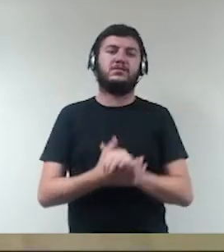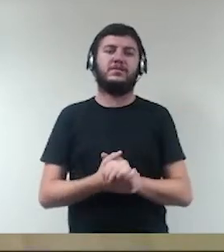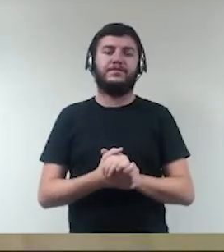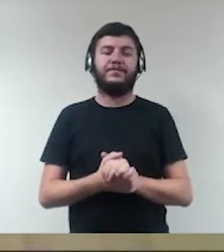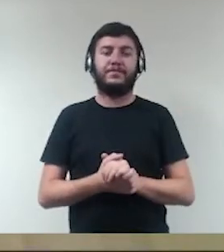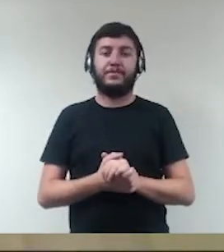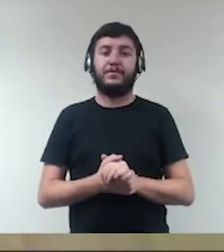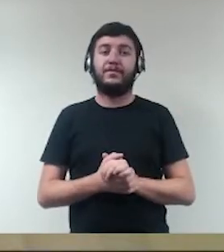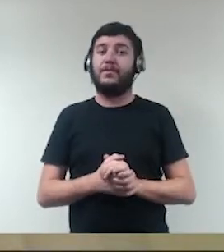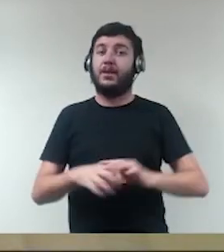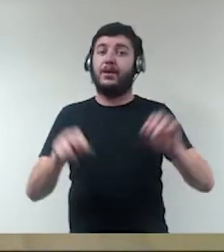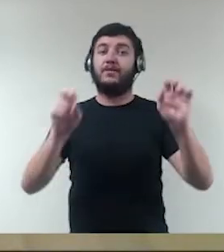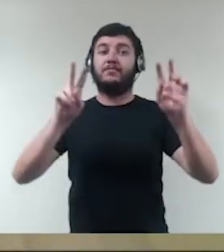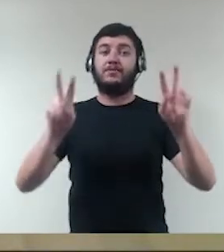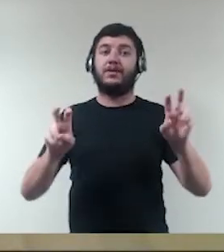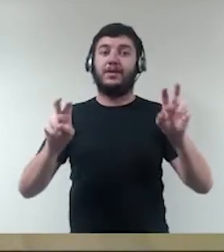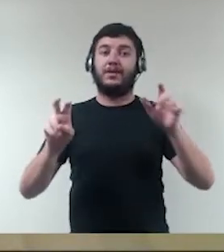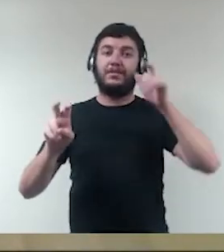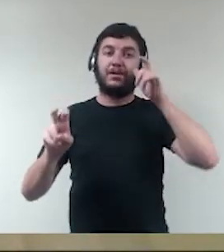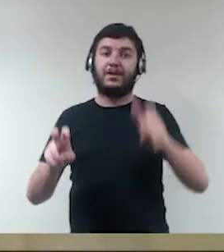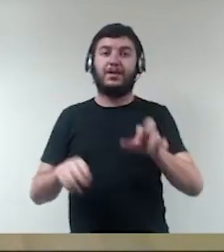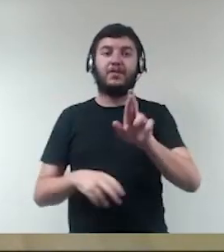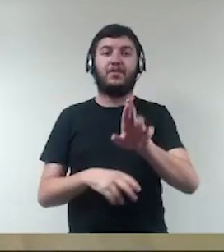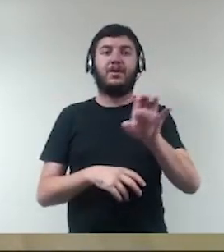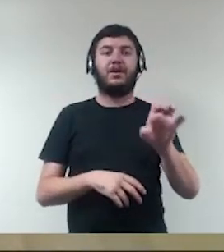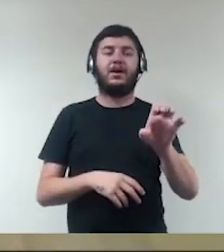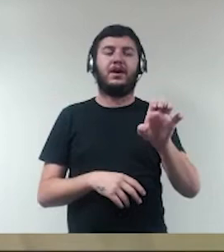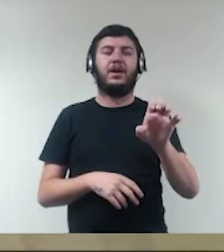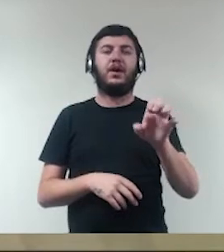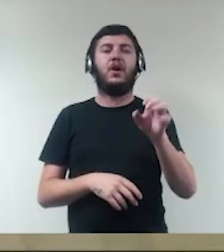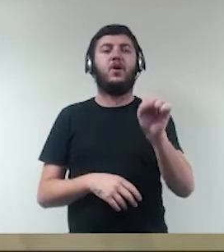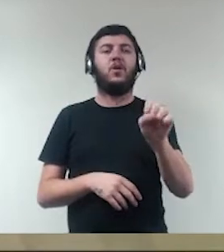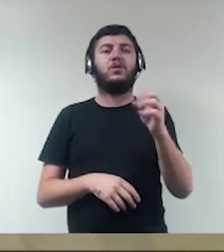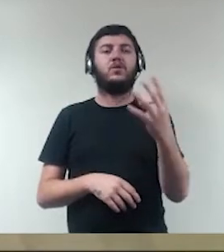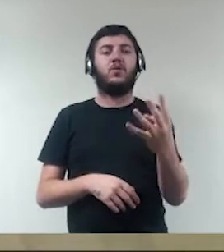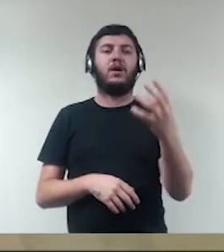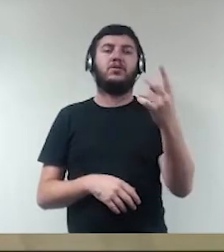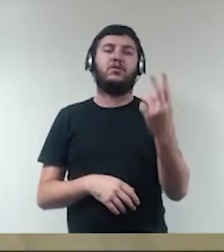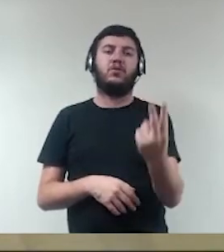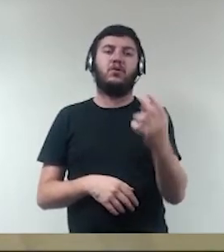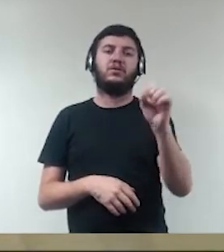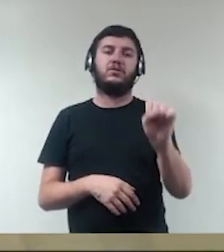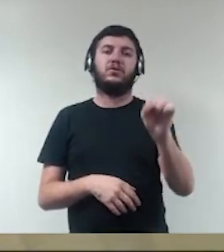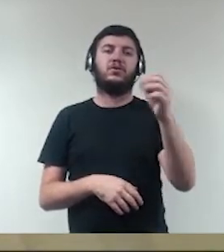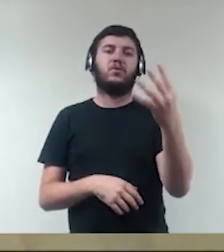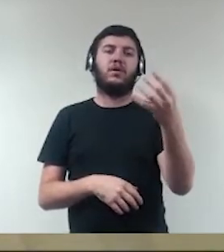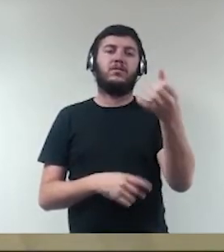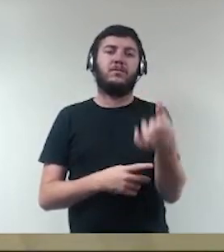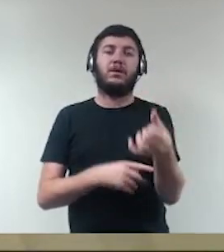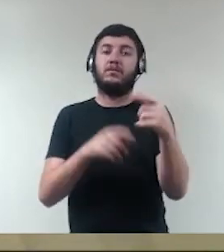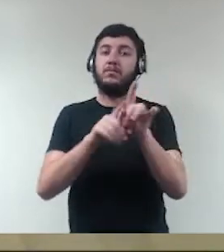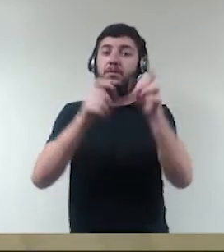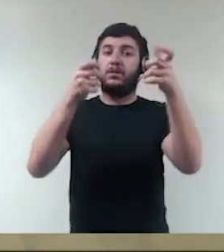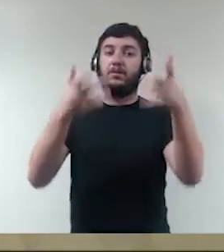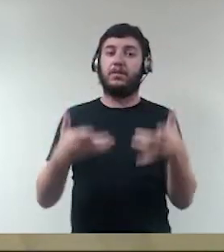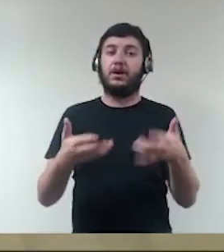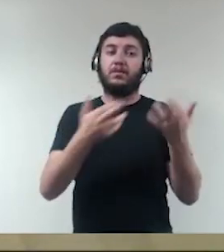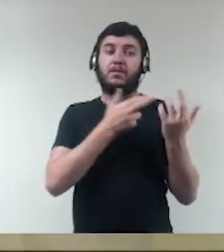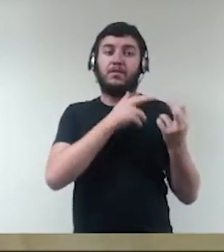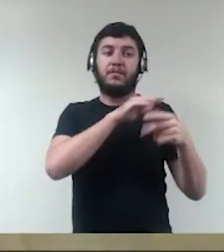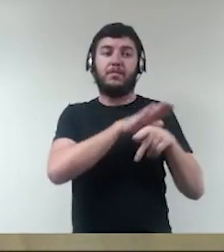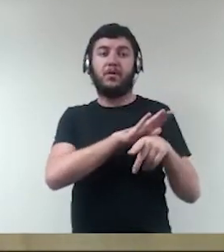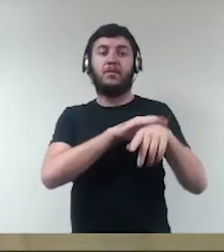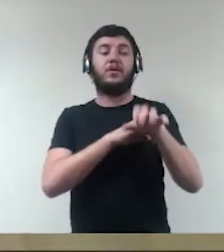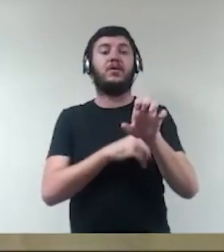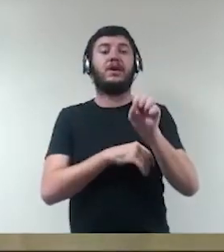que é uma questão interessante, no RE 842-846, que inclui na responsabilidade do Estado, como eu falei,